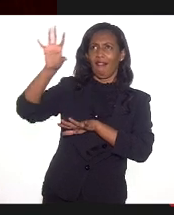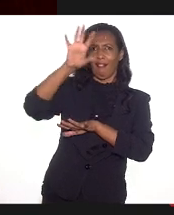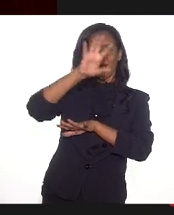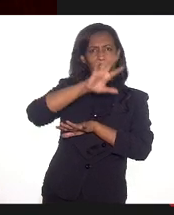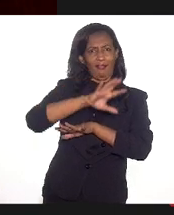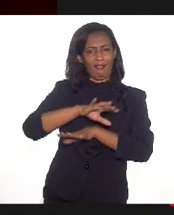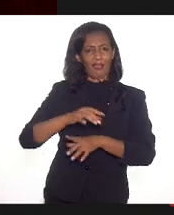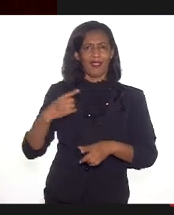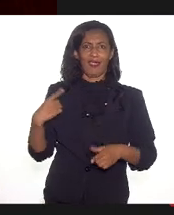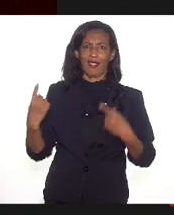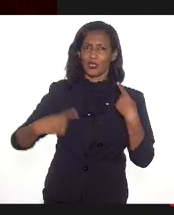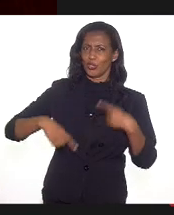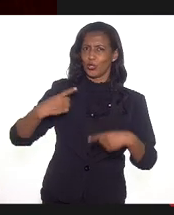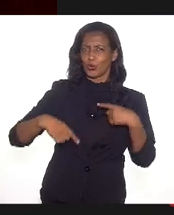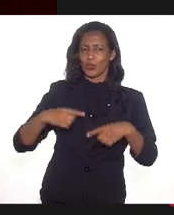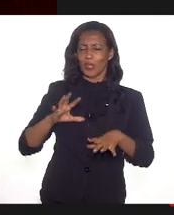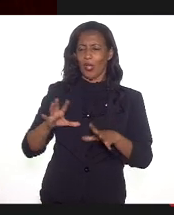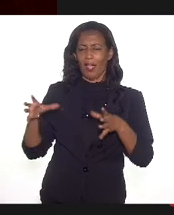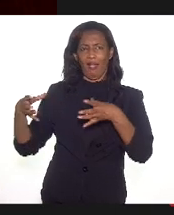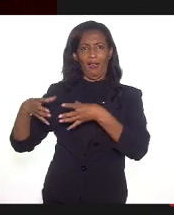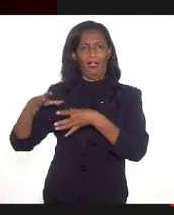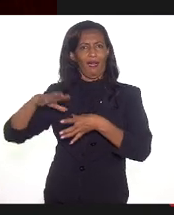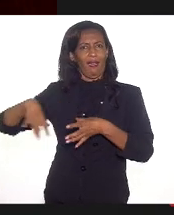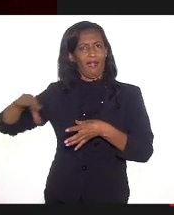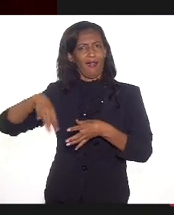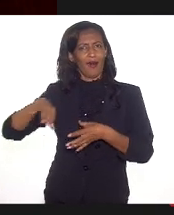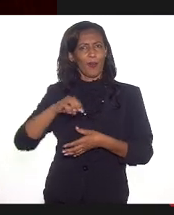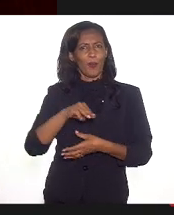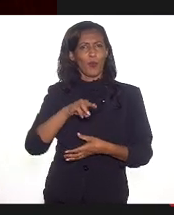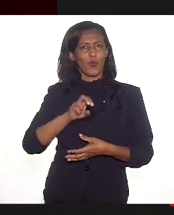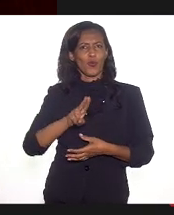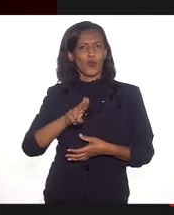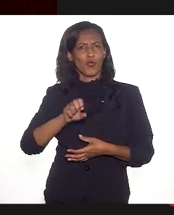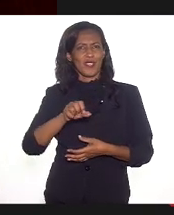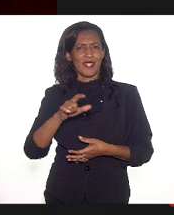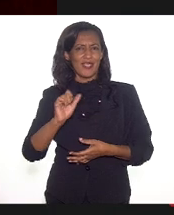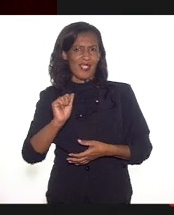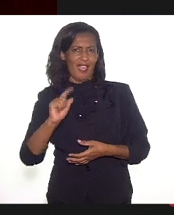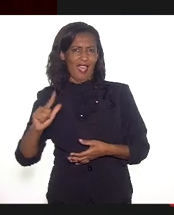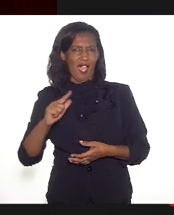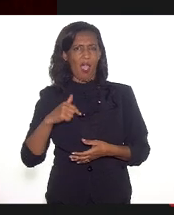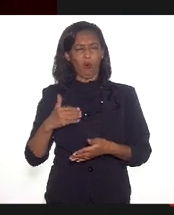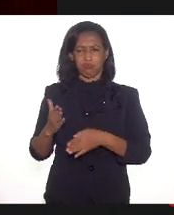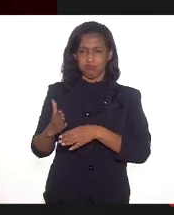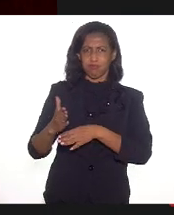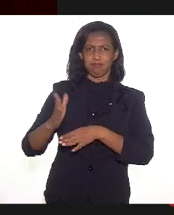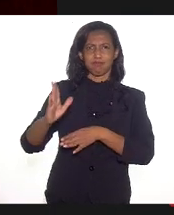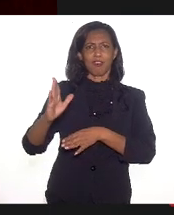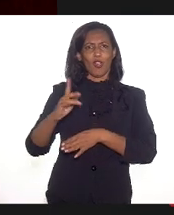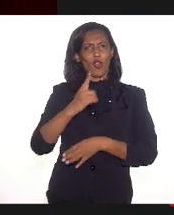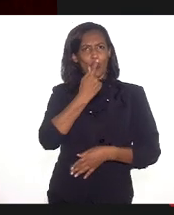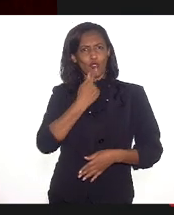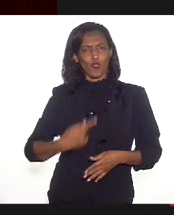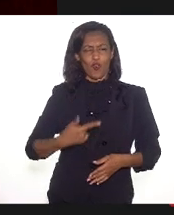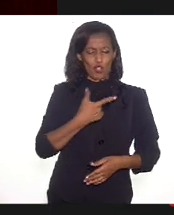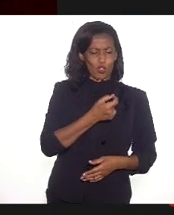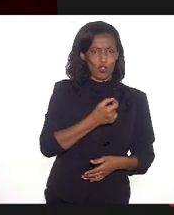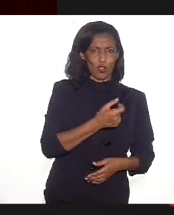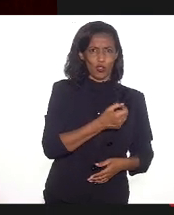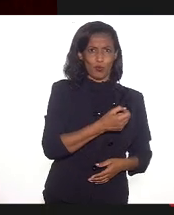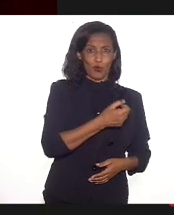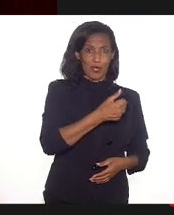do campo, né? Museal avançou muito naqueles governos, né? De 2003 até